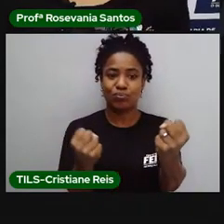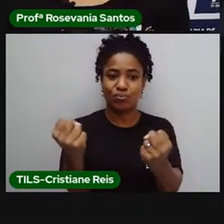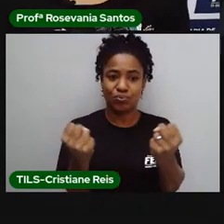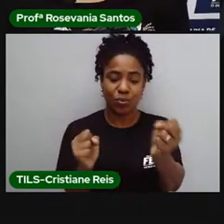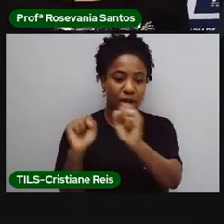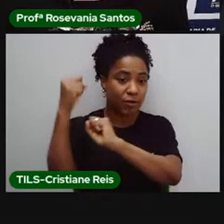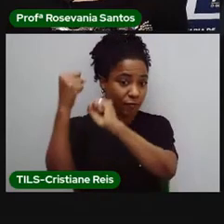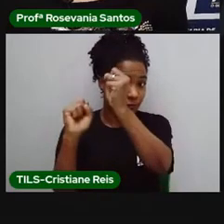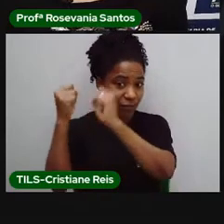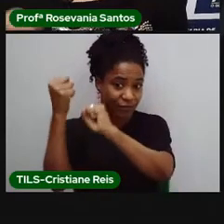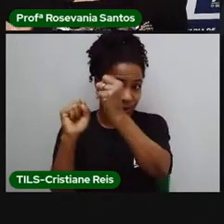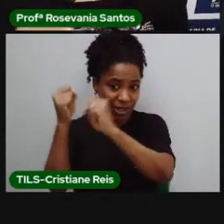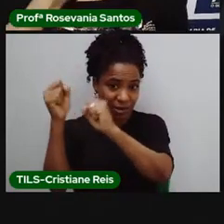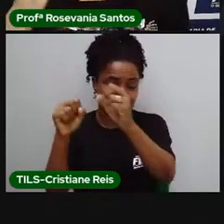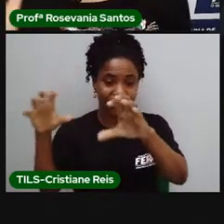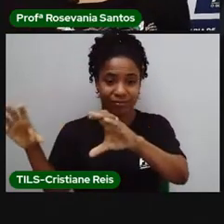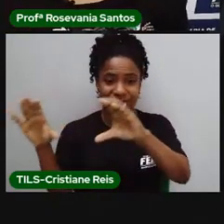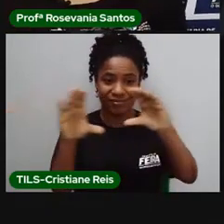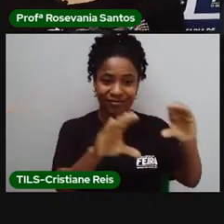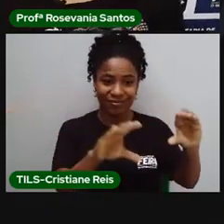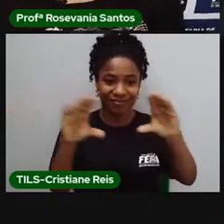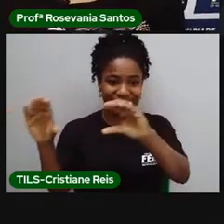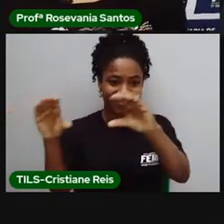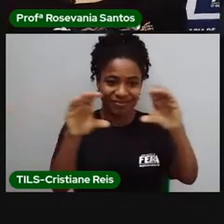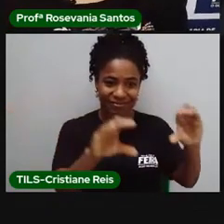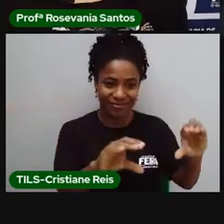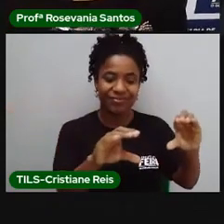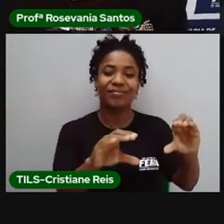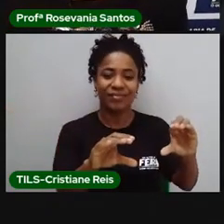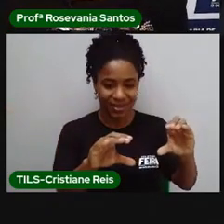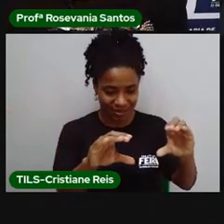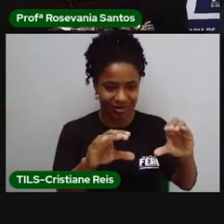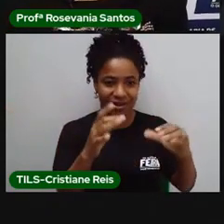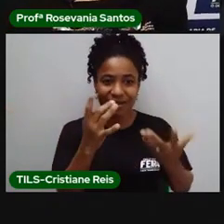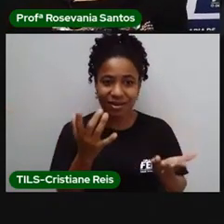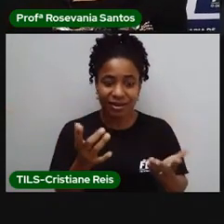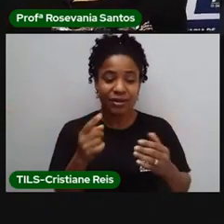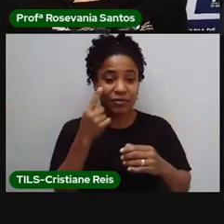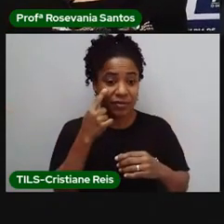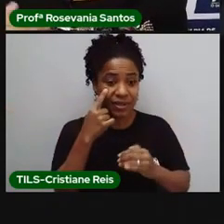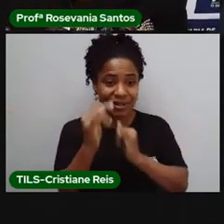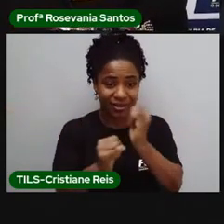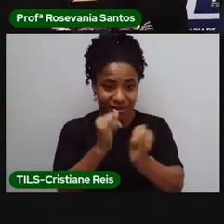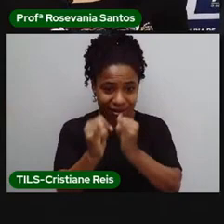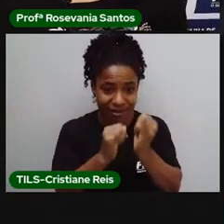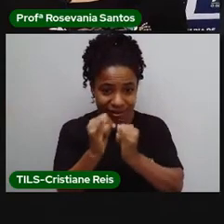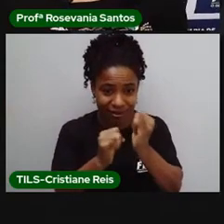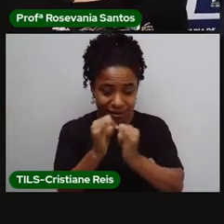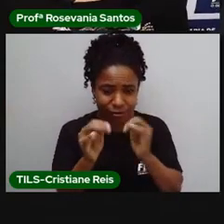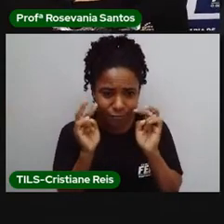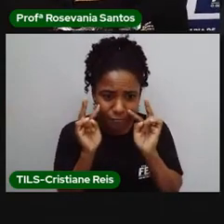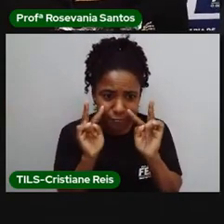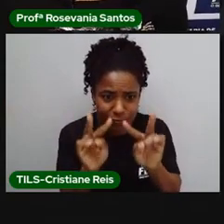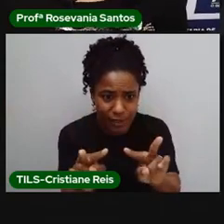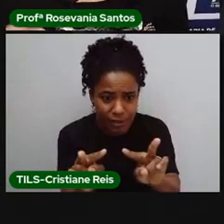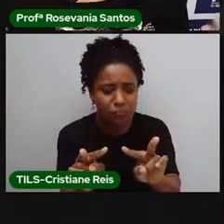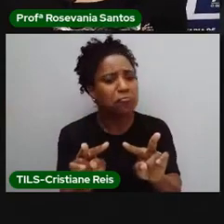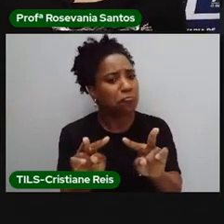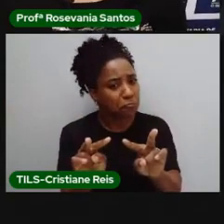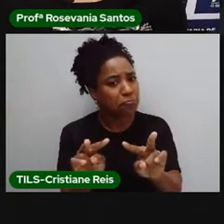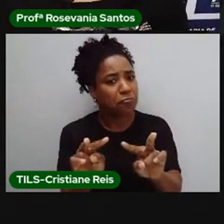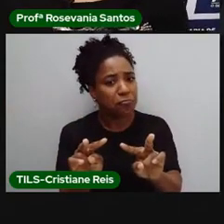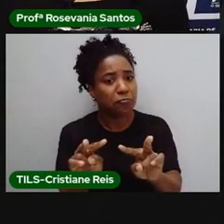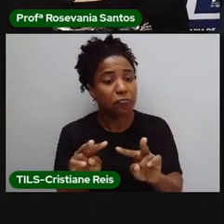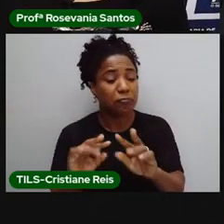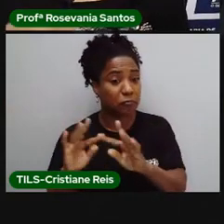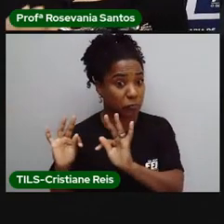também não era desse jeito, né, só que eu assisti até alguns videozinhos na internet, sobre isso, você vai ver essa situação. Então, todos esses